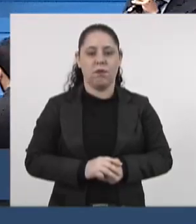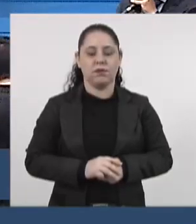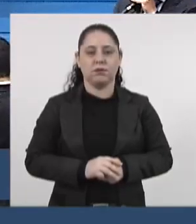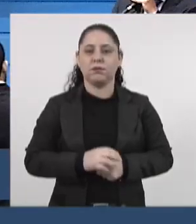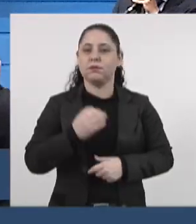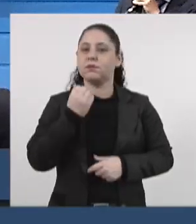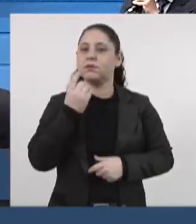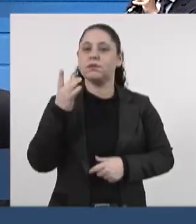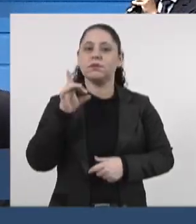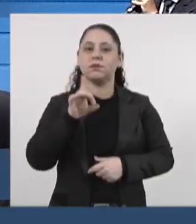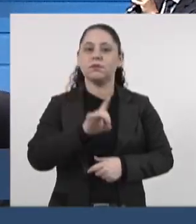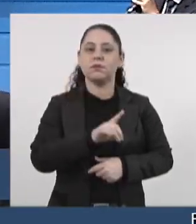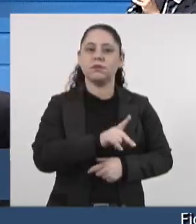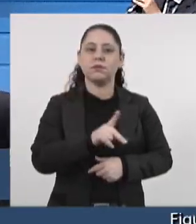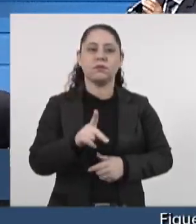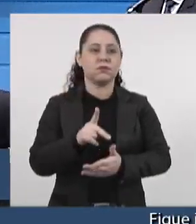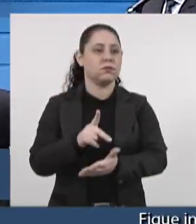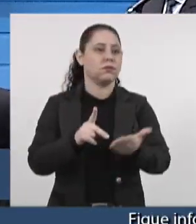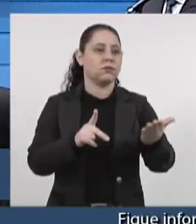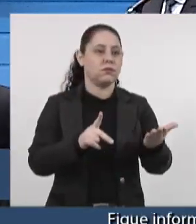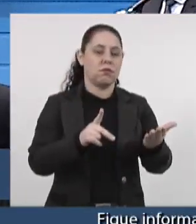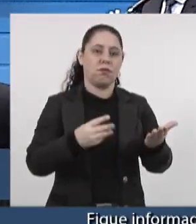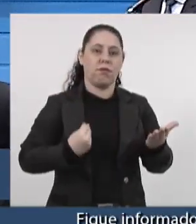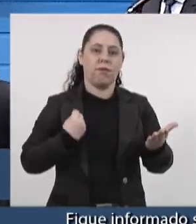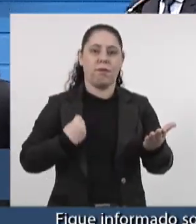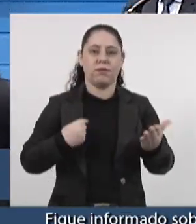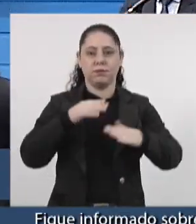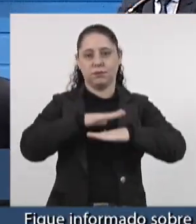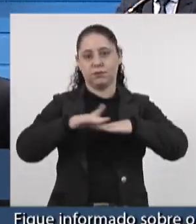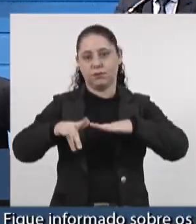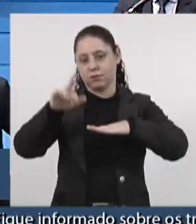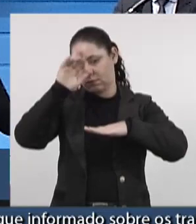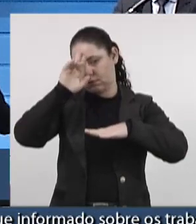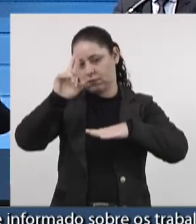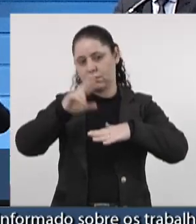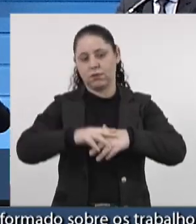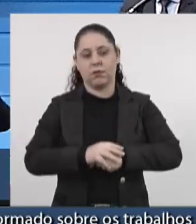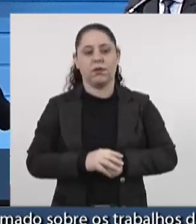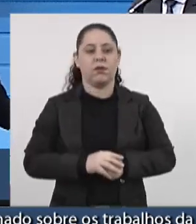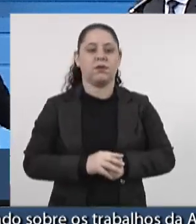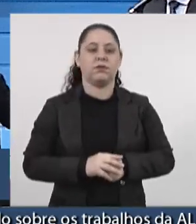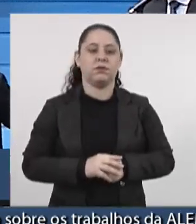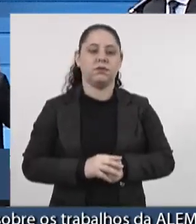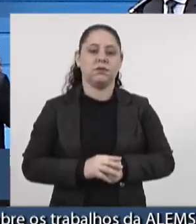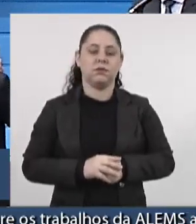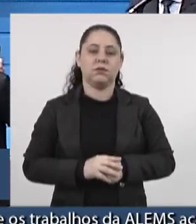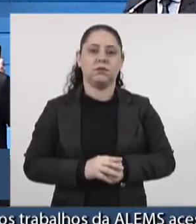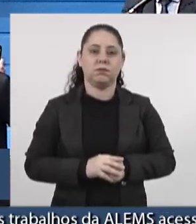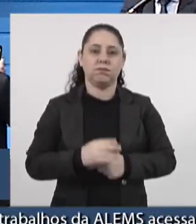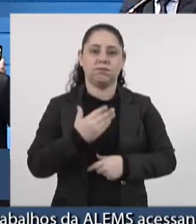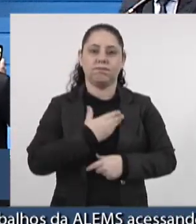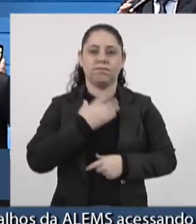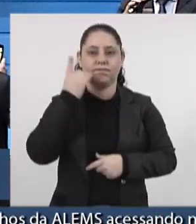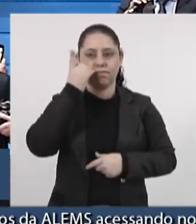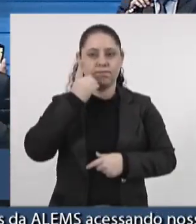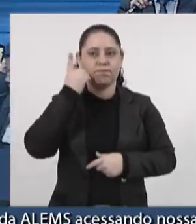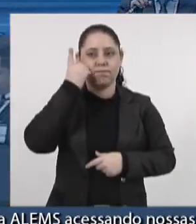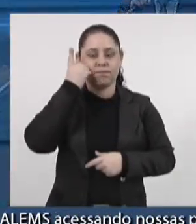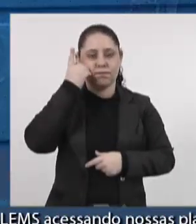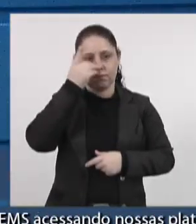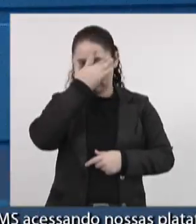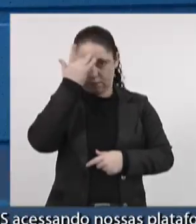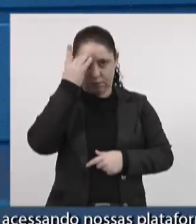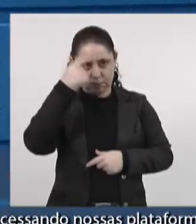Bom dia, senhor presidente, nobres membros da mesa diretora, nossos colegas deputados,